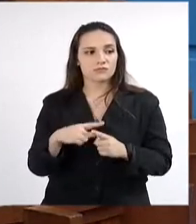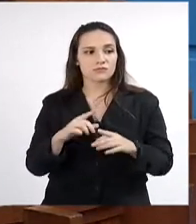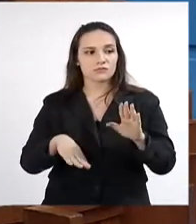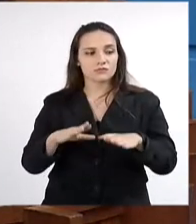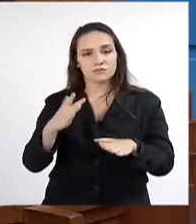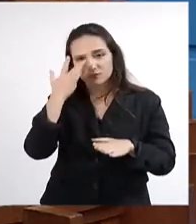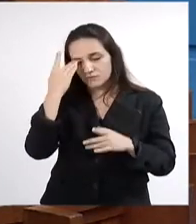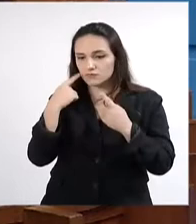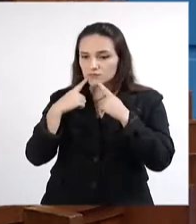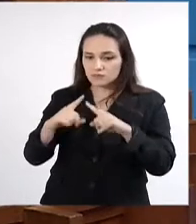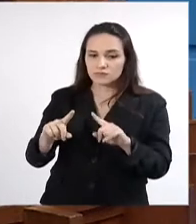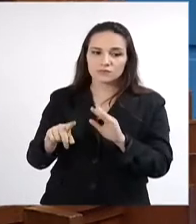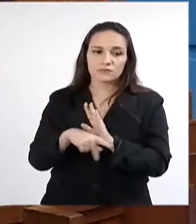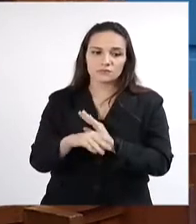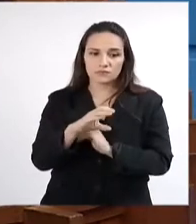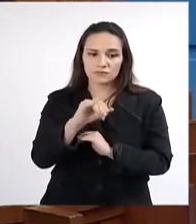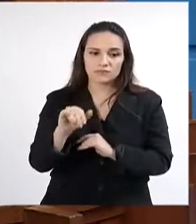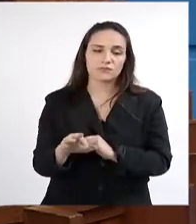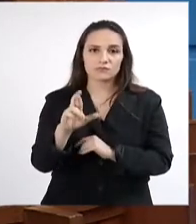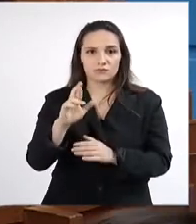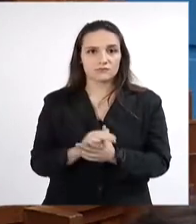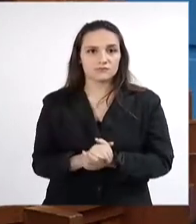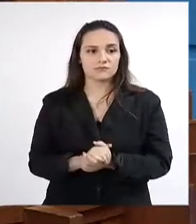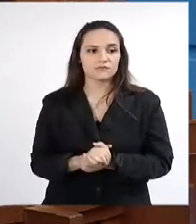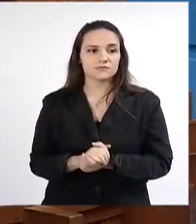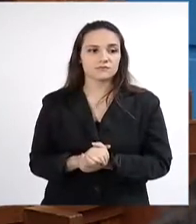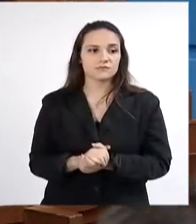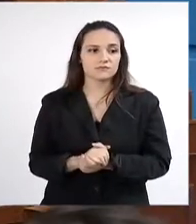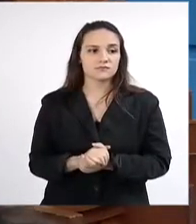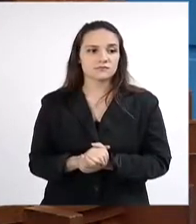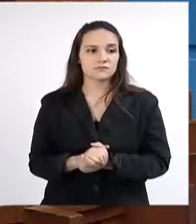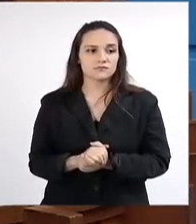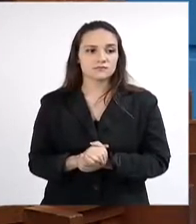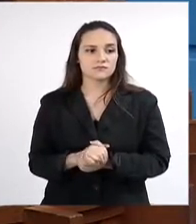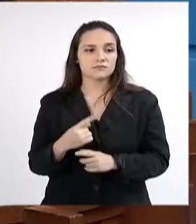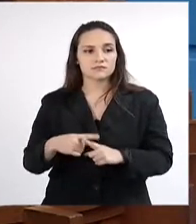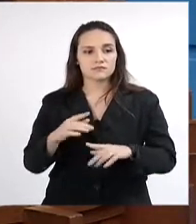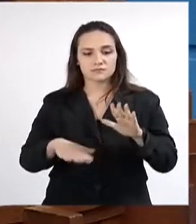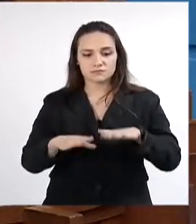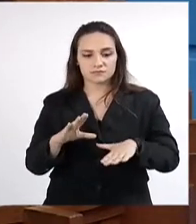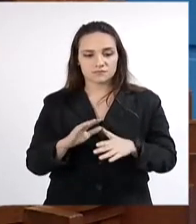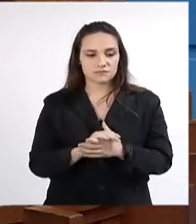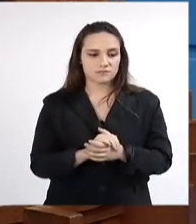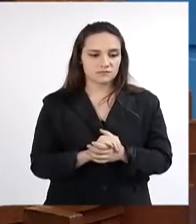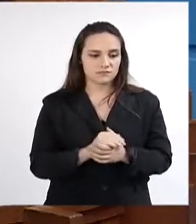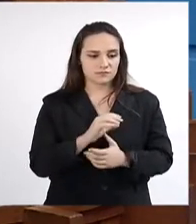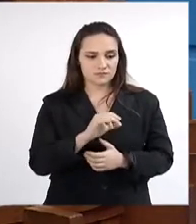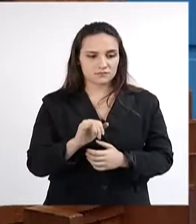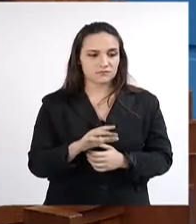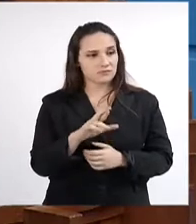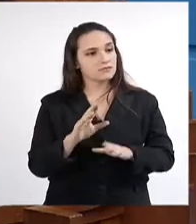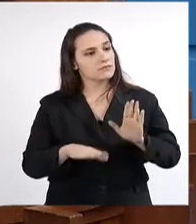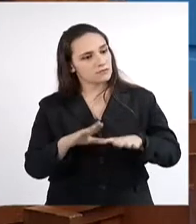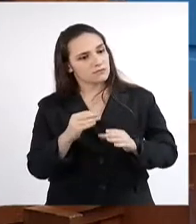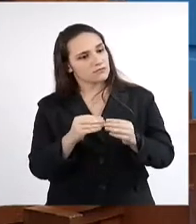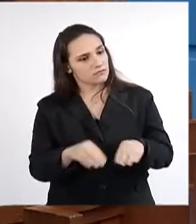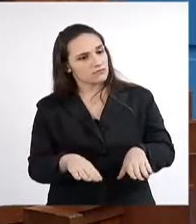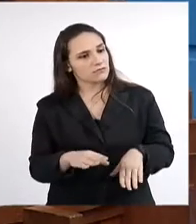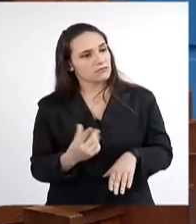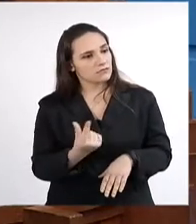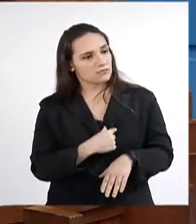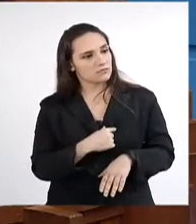a nós, integrantes da CCJ, que a Comissão invade o mérito. O deputado Londres Machado também